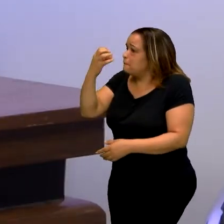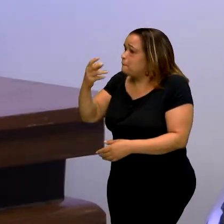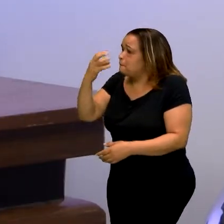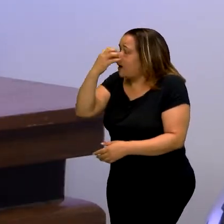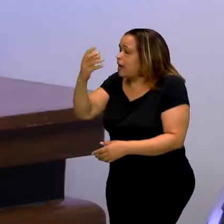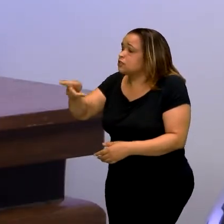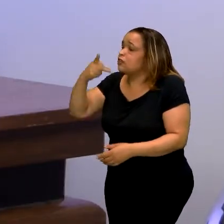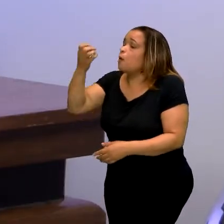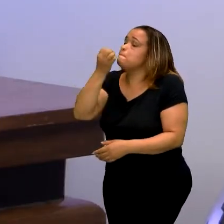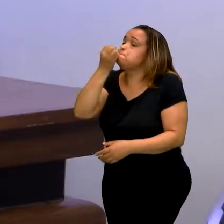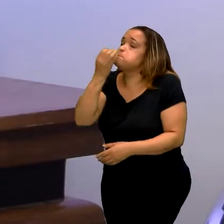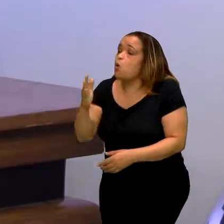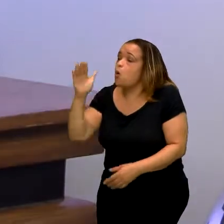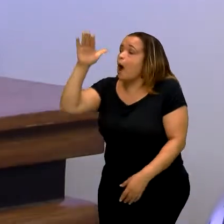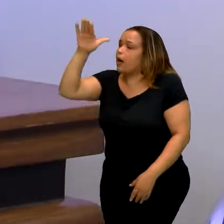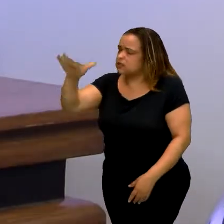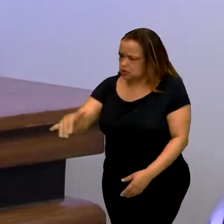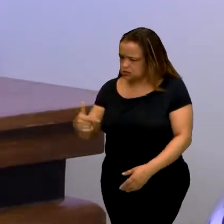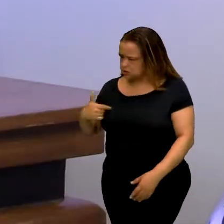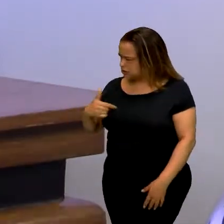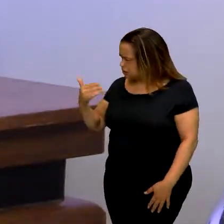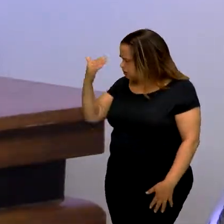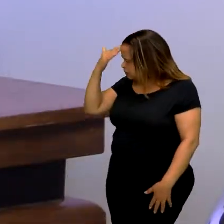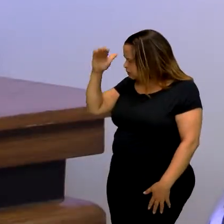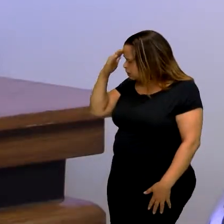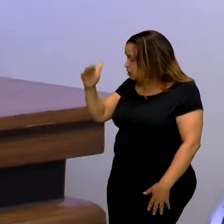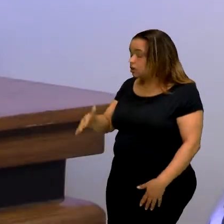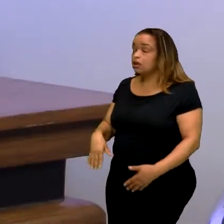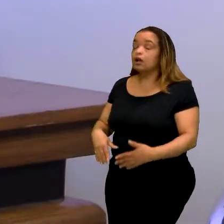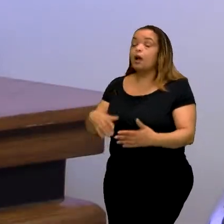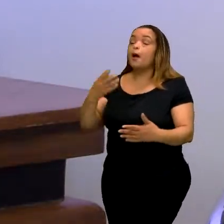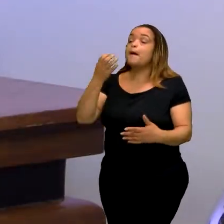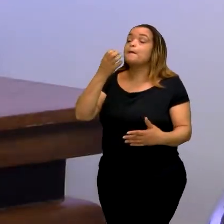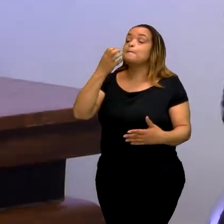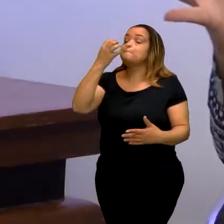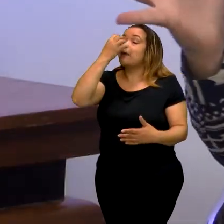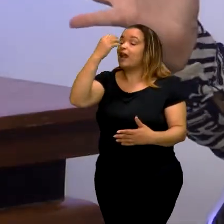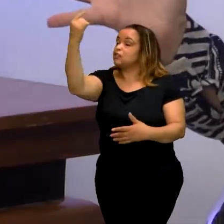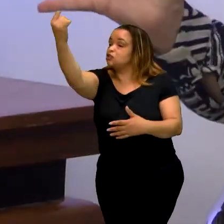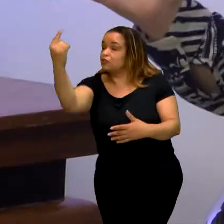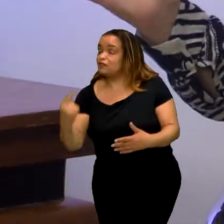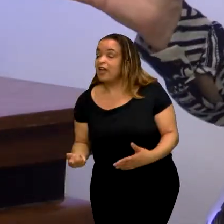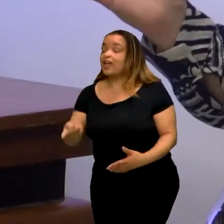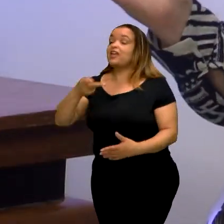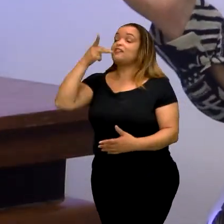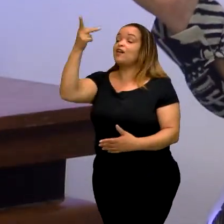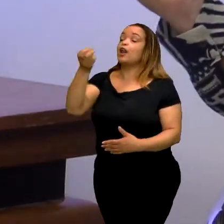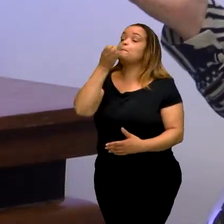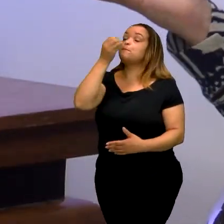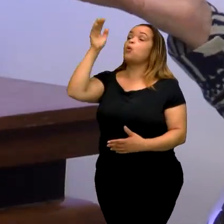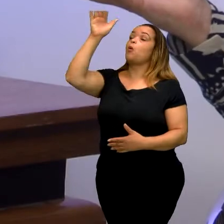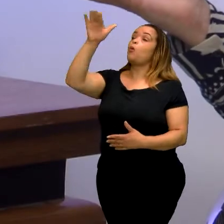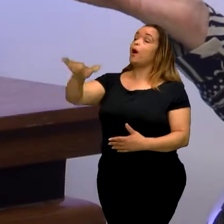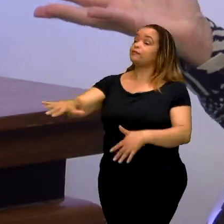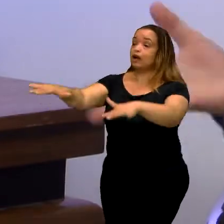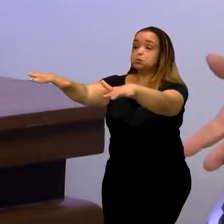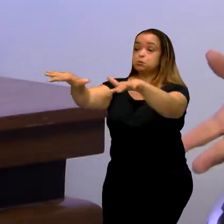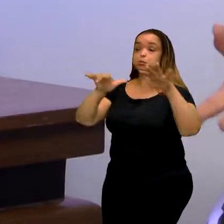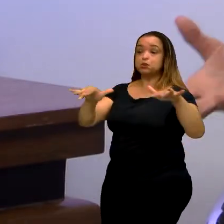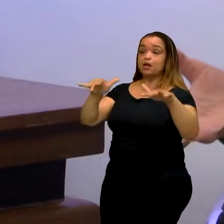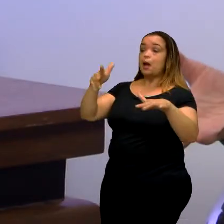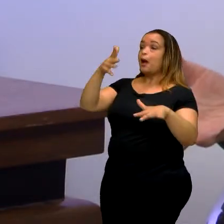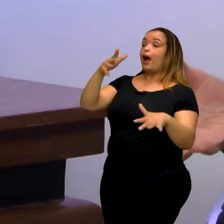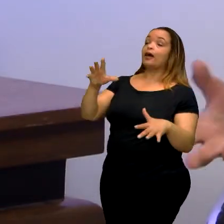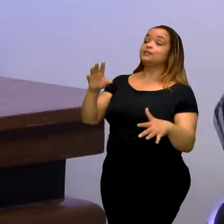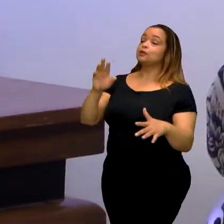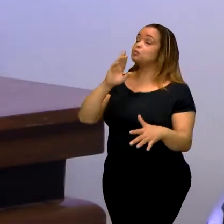não entendi. Boa tarde. Não entendi. Ele falou, Mãe. O Paniasso entra e fala assim, Boa tarde. Todo mundo repete,